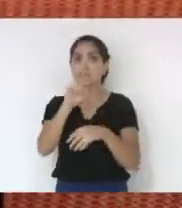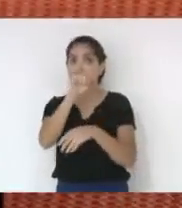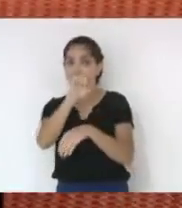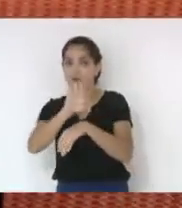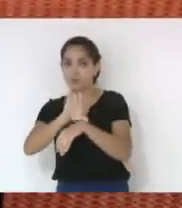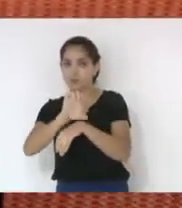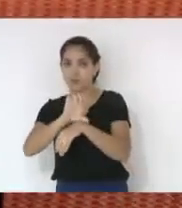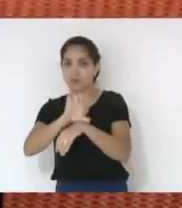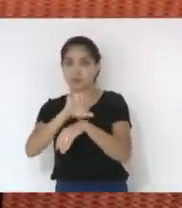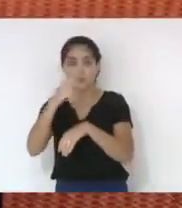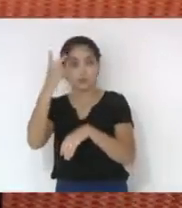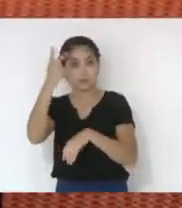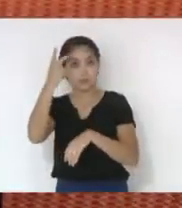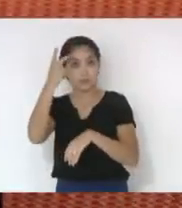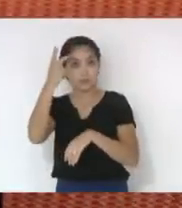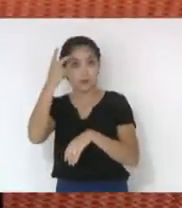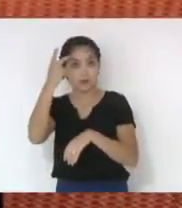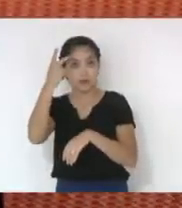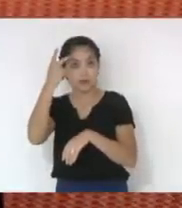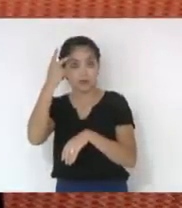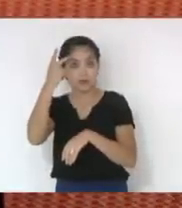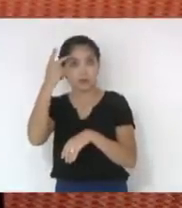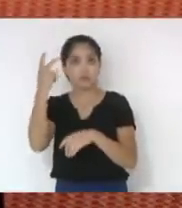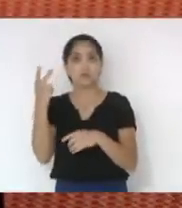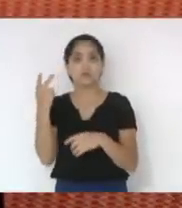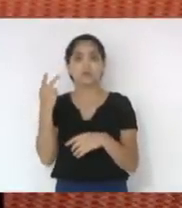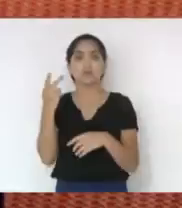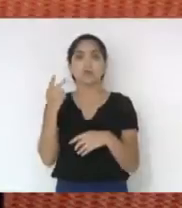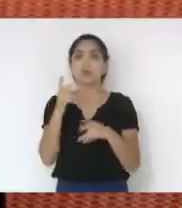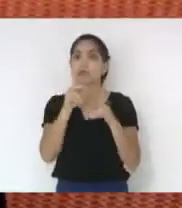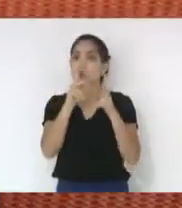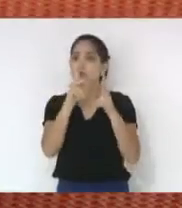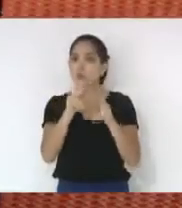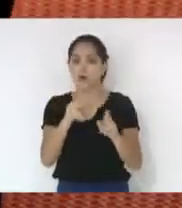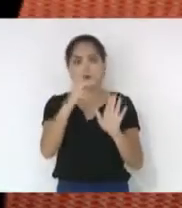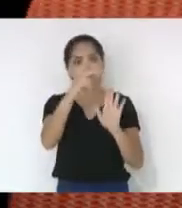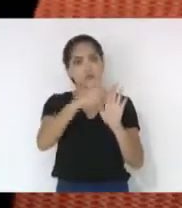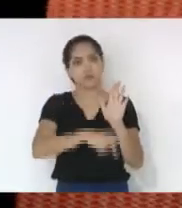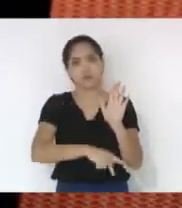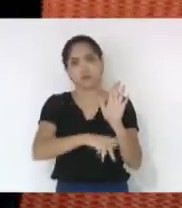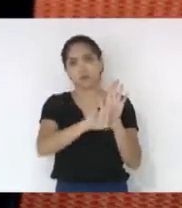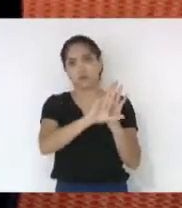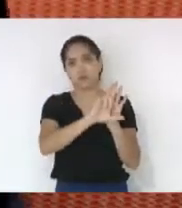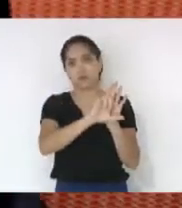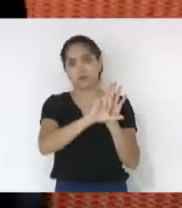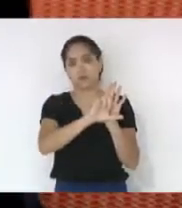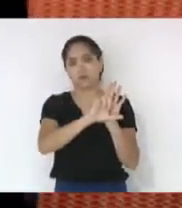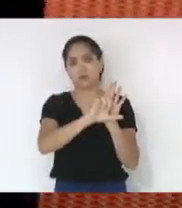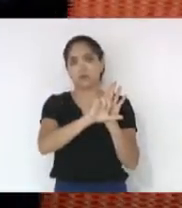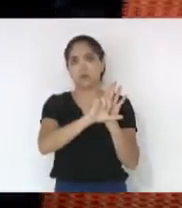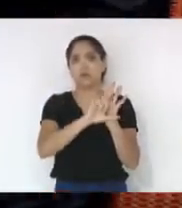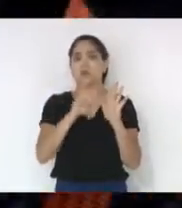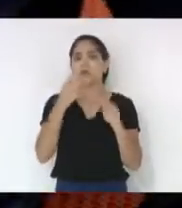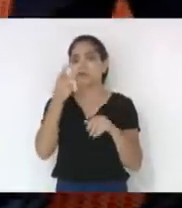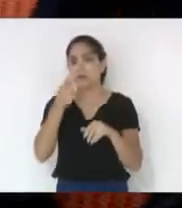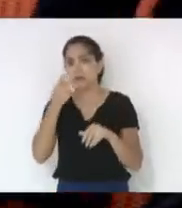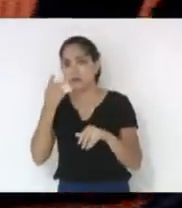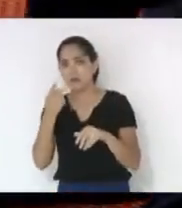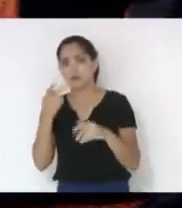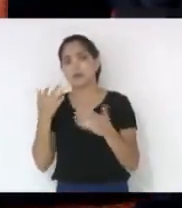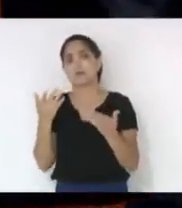está fazendo o mesmo projeto de lei. Até eu falei aqui que algumas,